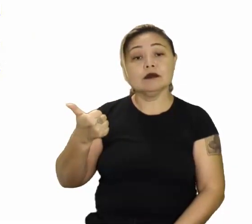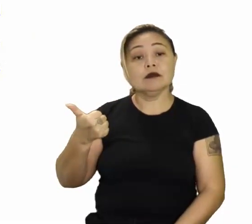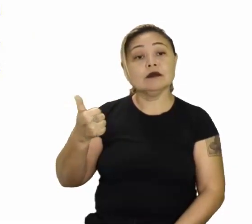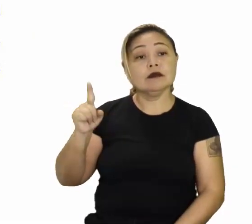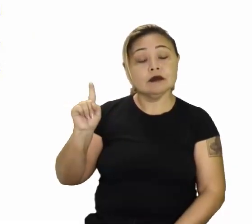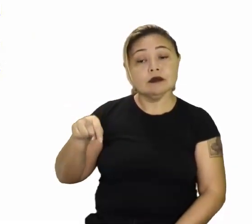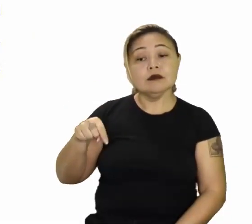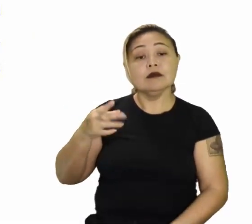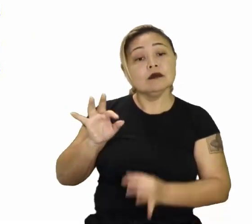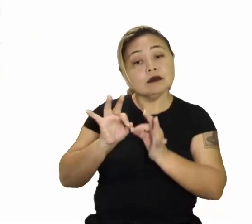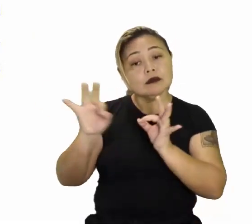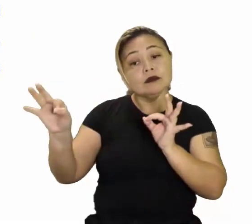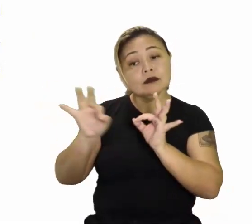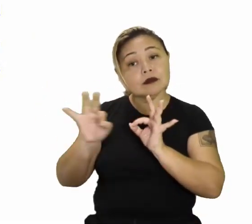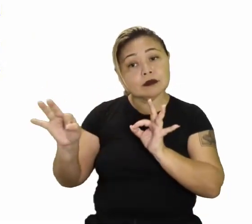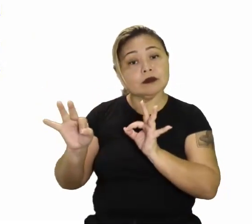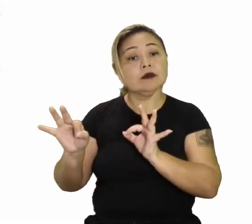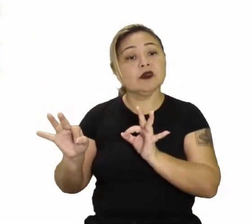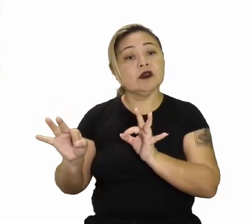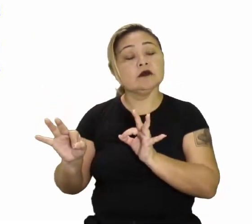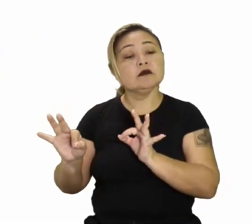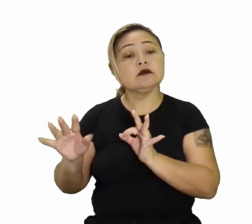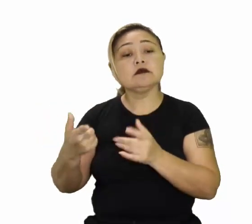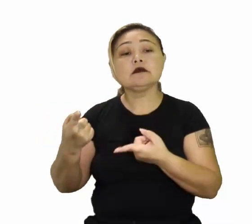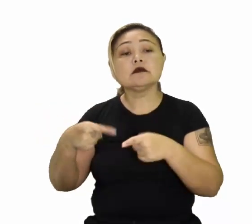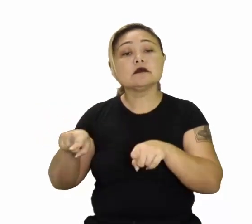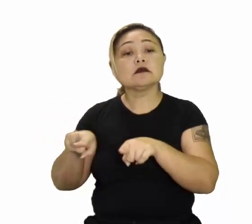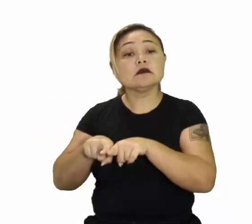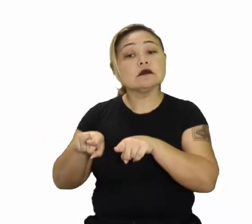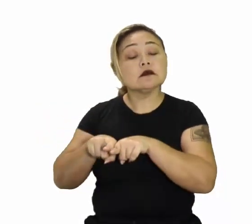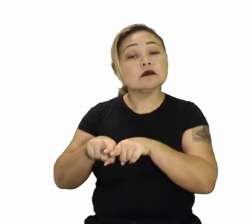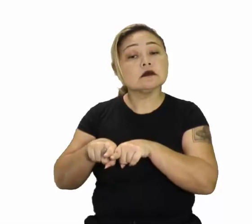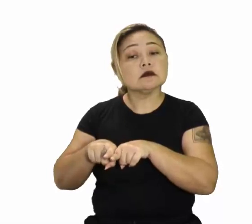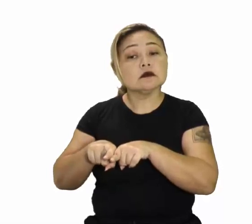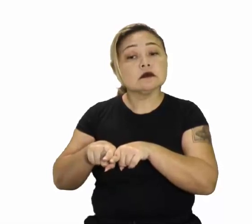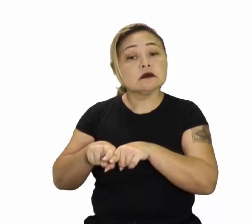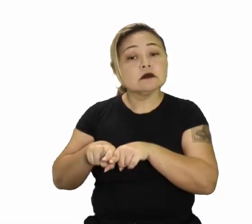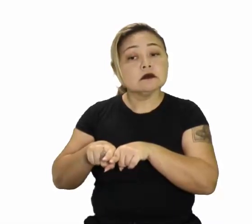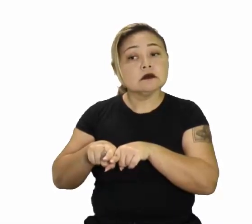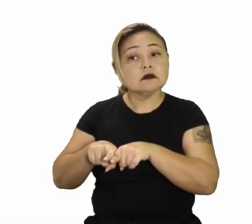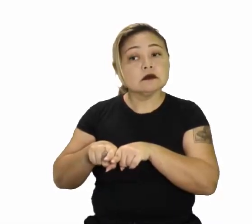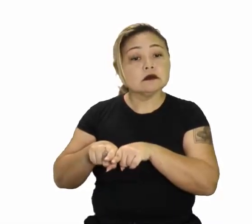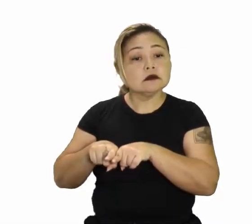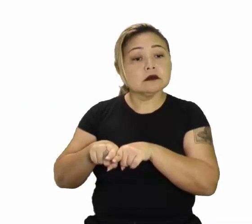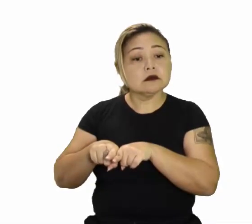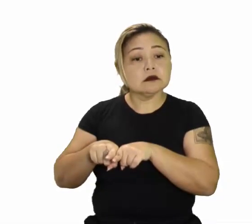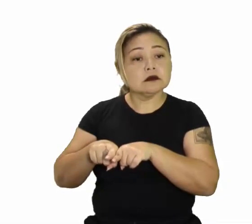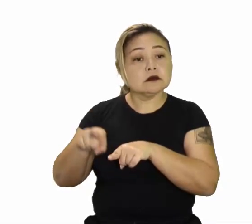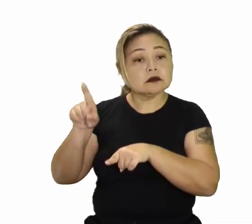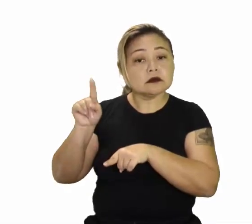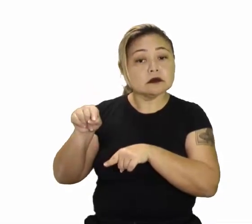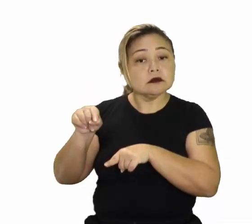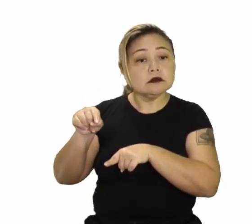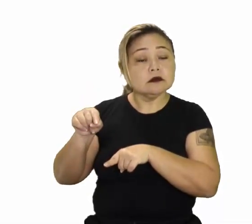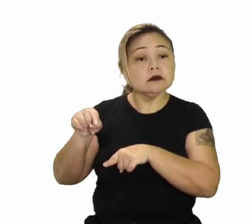Distanciamento e a distribuição dessas culturas. Que nós vimos também. Volto que eu apertei no botão errado. Aqui.